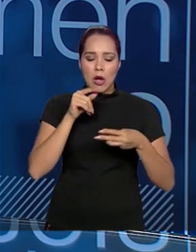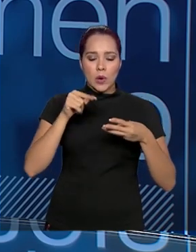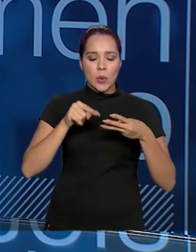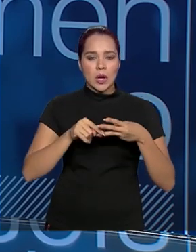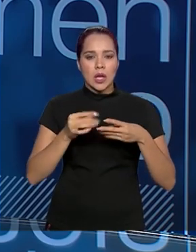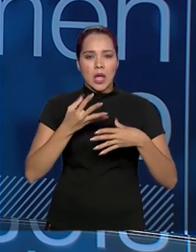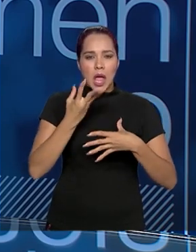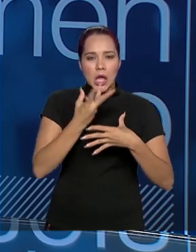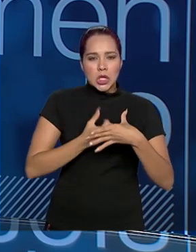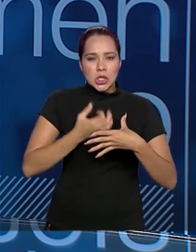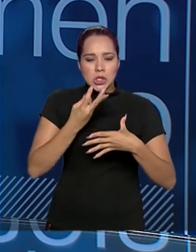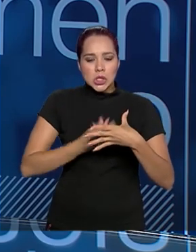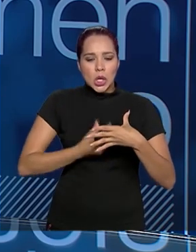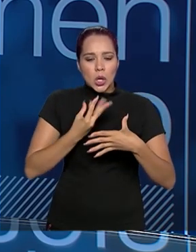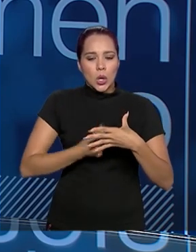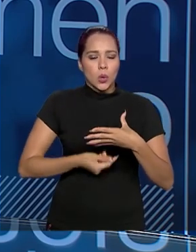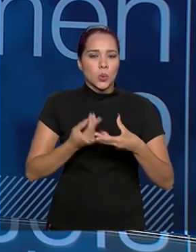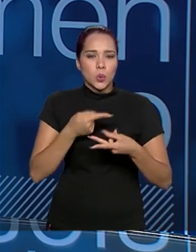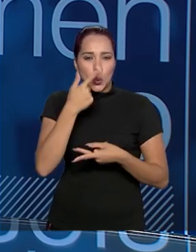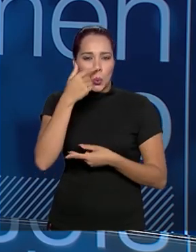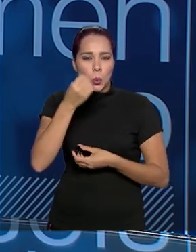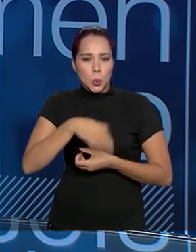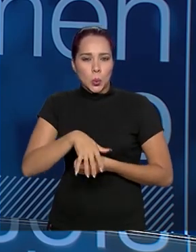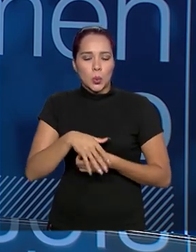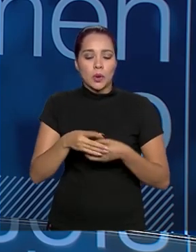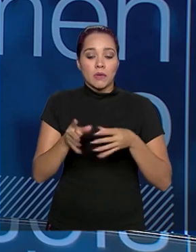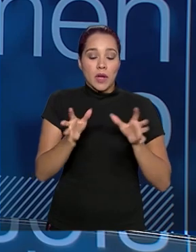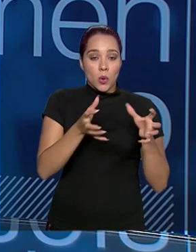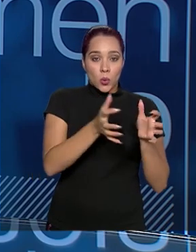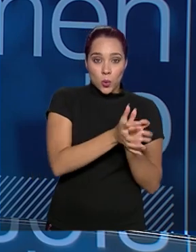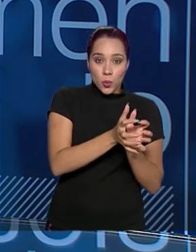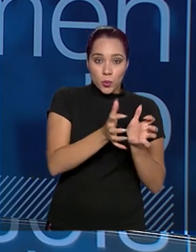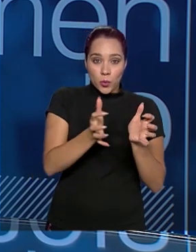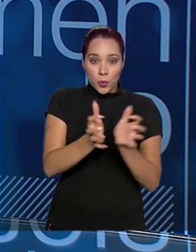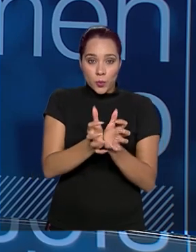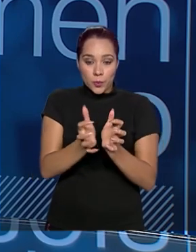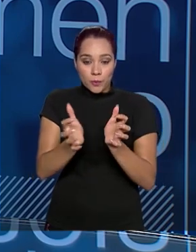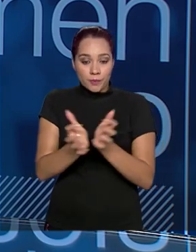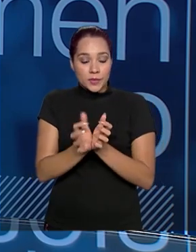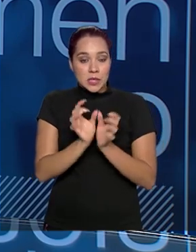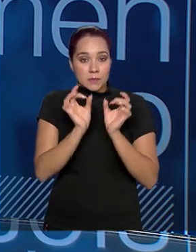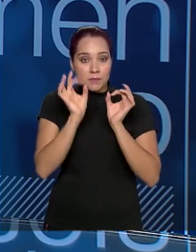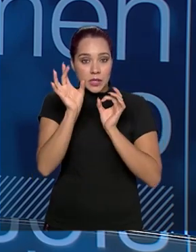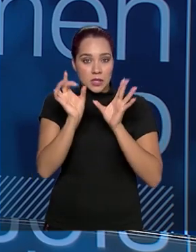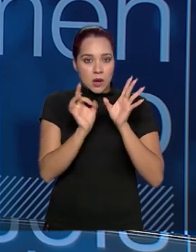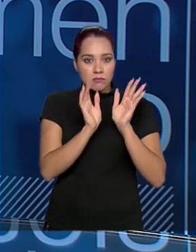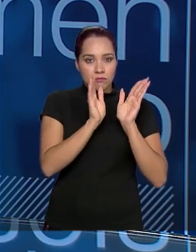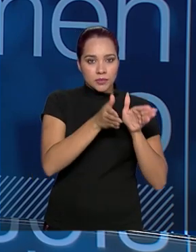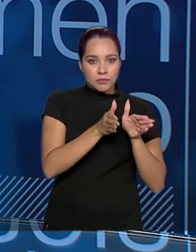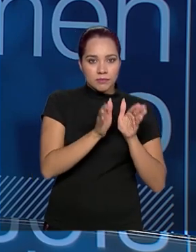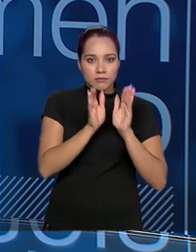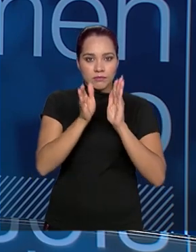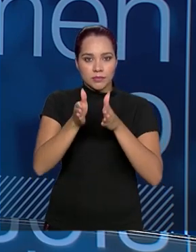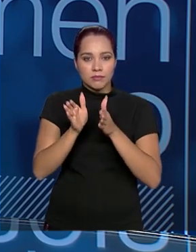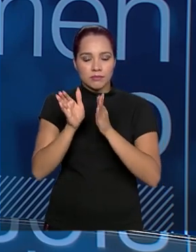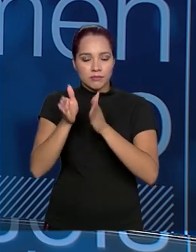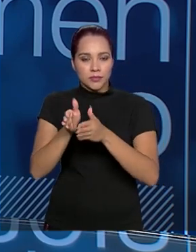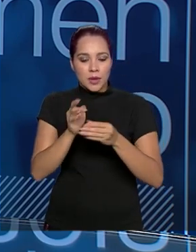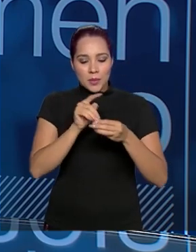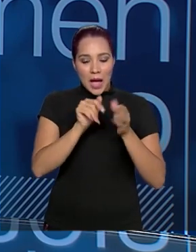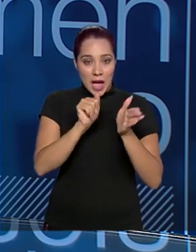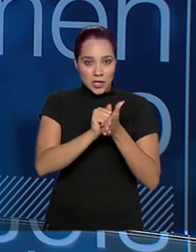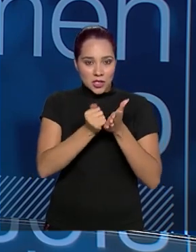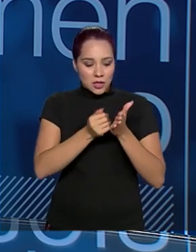resíduos, por exemplo, vão ser feitos grupos especiais para delimitar cada um desses itens da